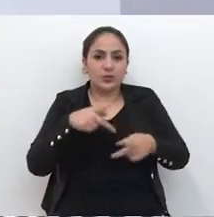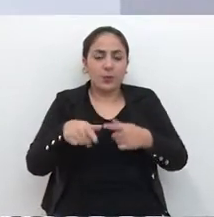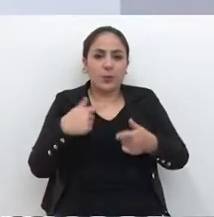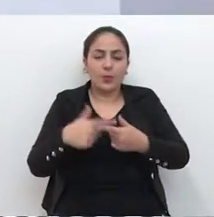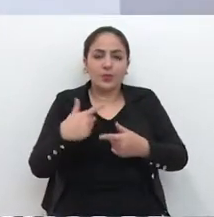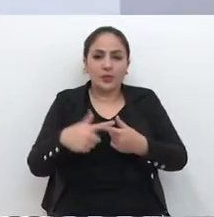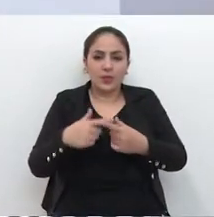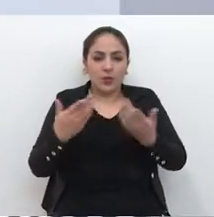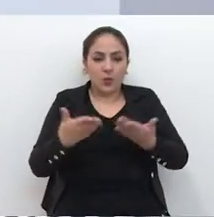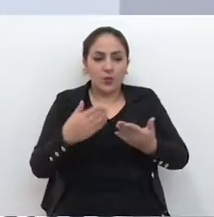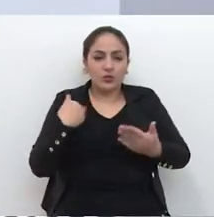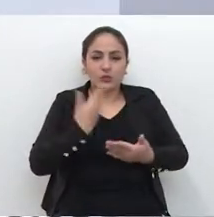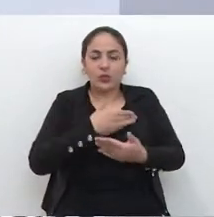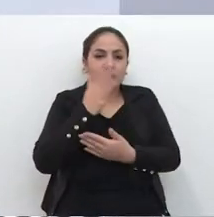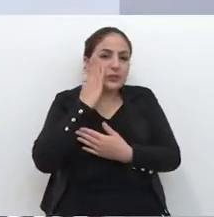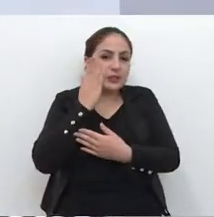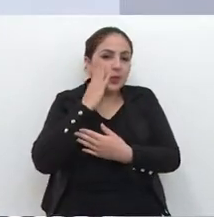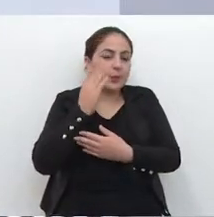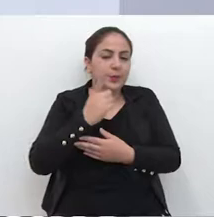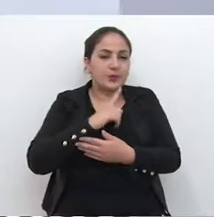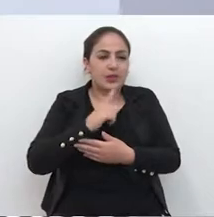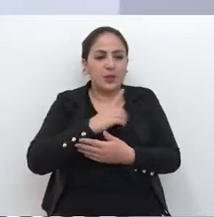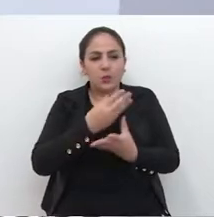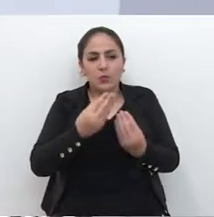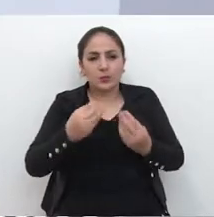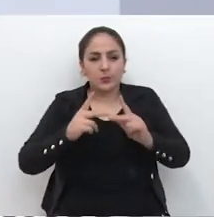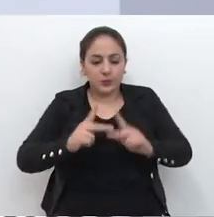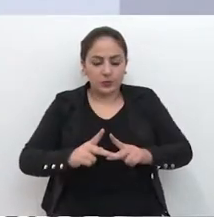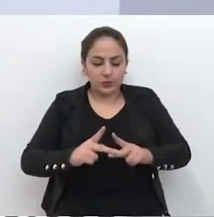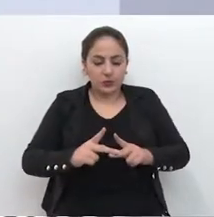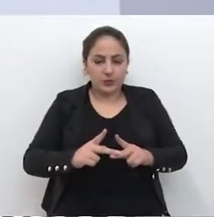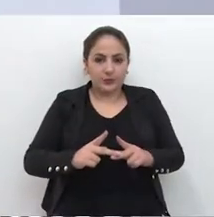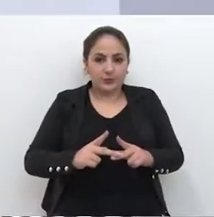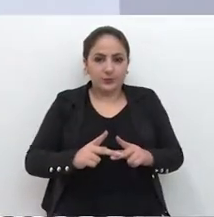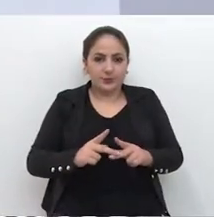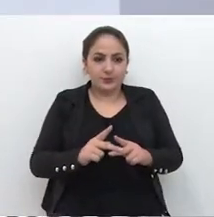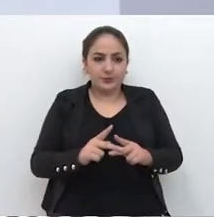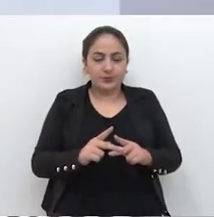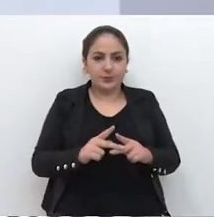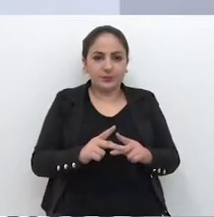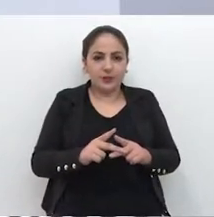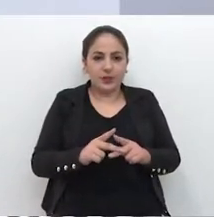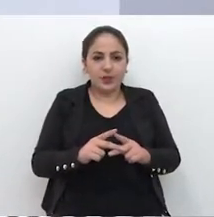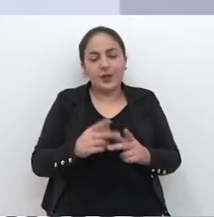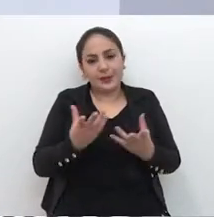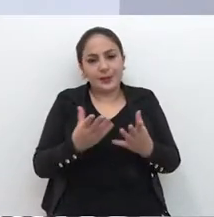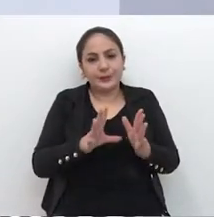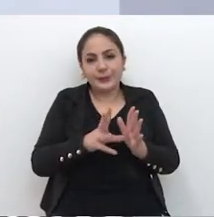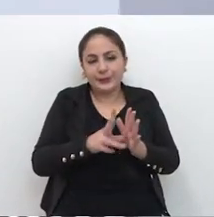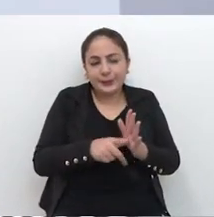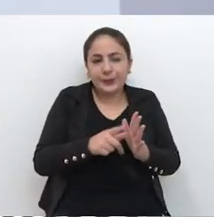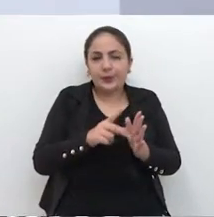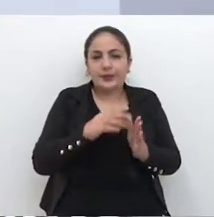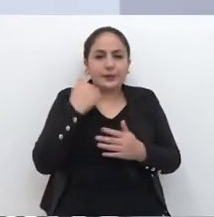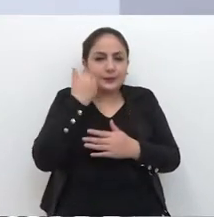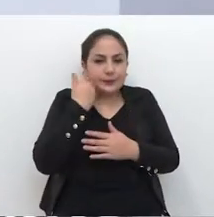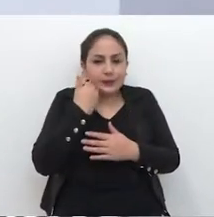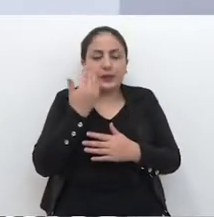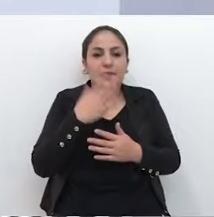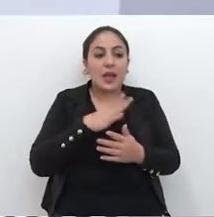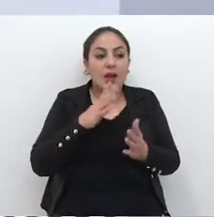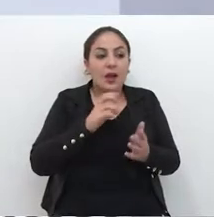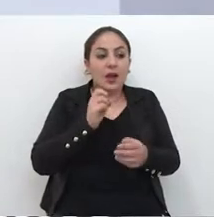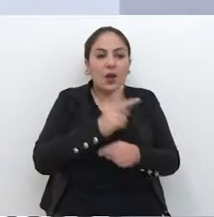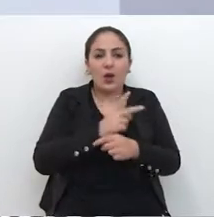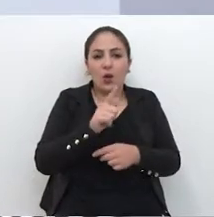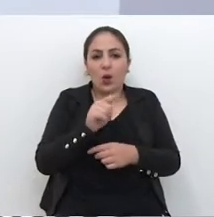a população que hoje em dia a gente sabe, estamos aí com muitas pessoas vigaristas andando por aí, querendo